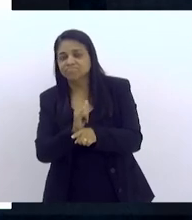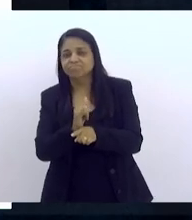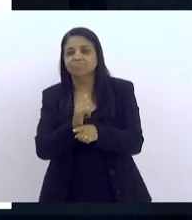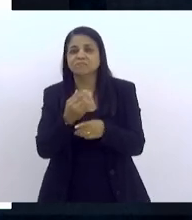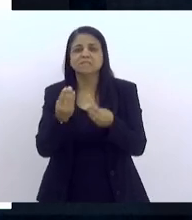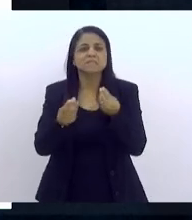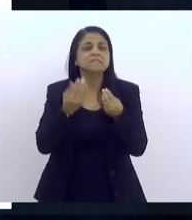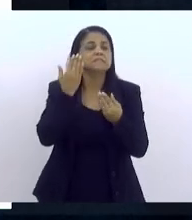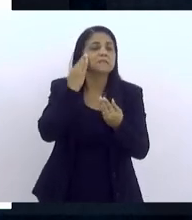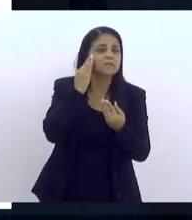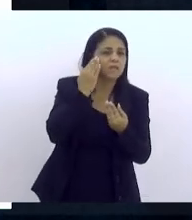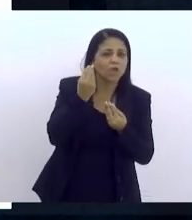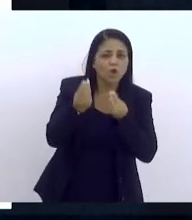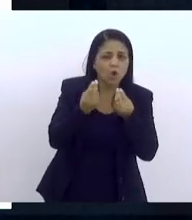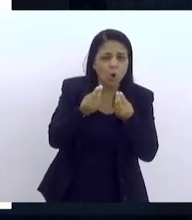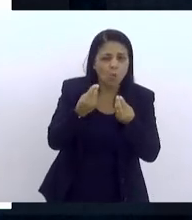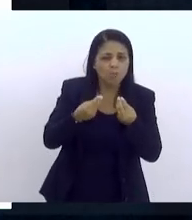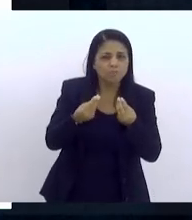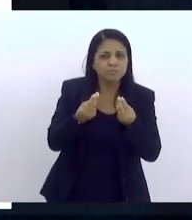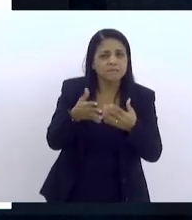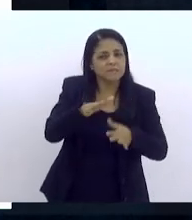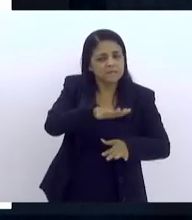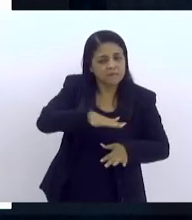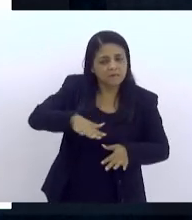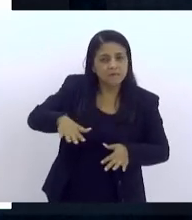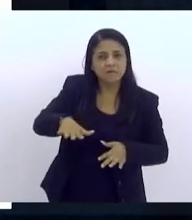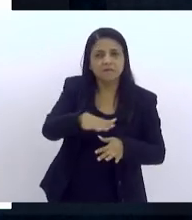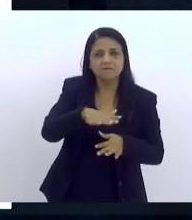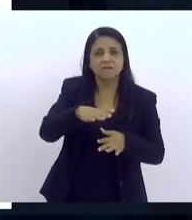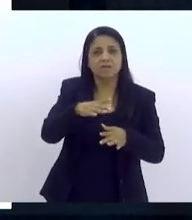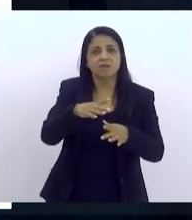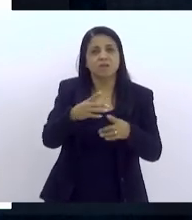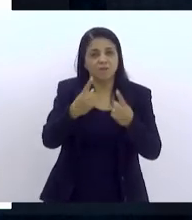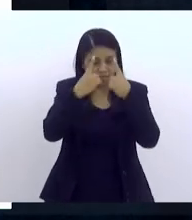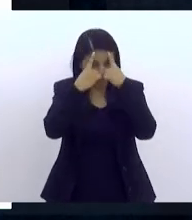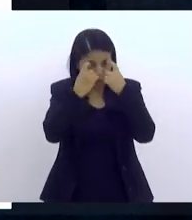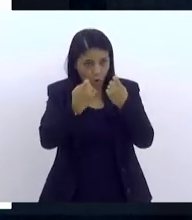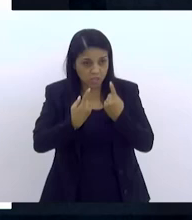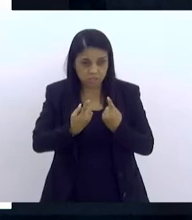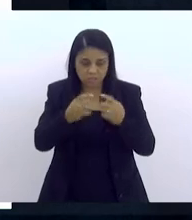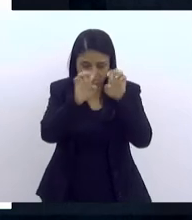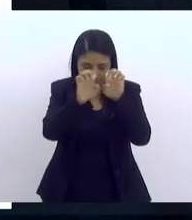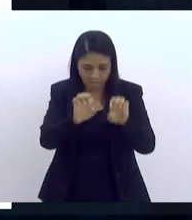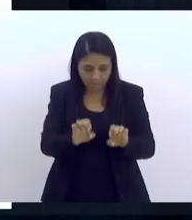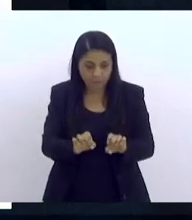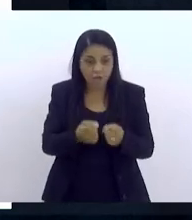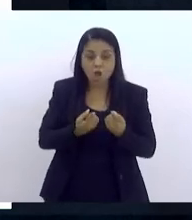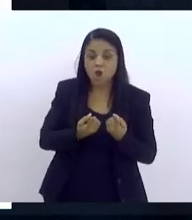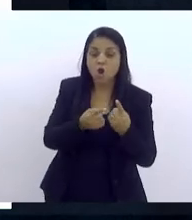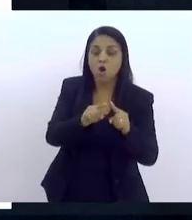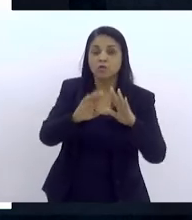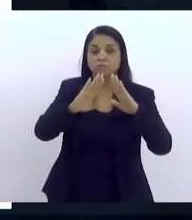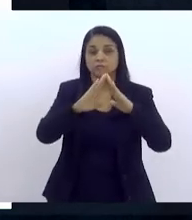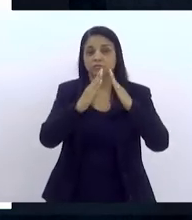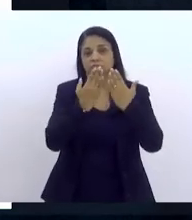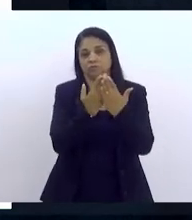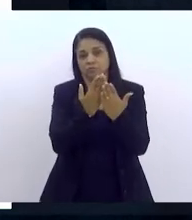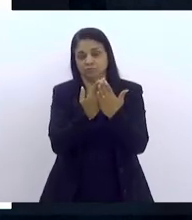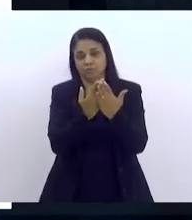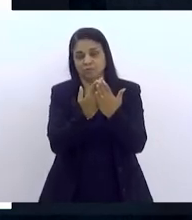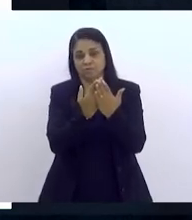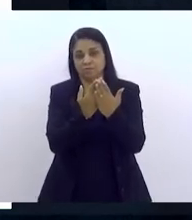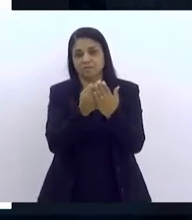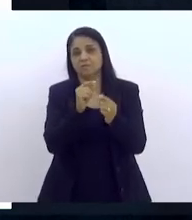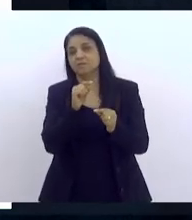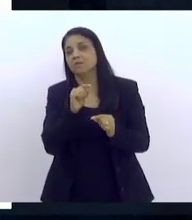como um quadro, claro, de violência estrutural contra as escolas. à medida que a gente